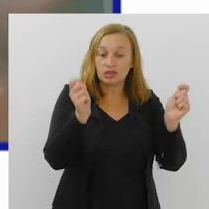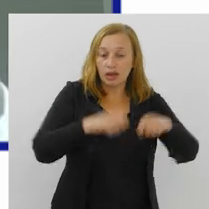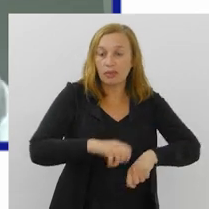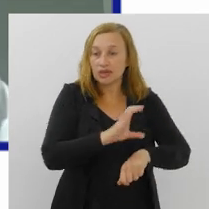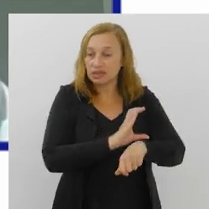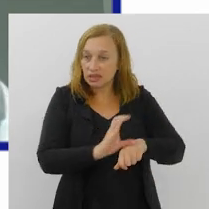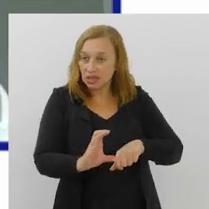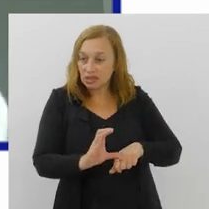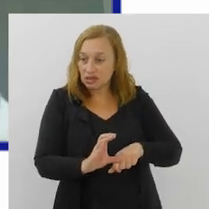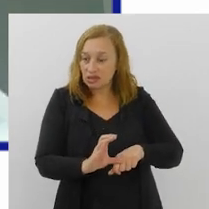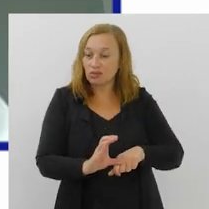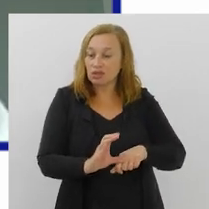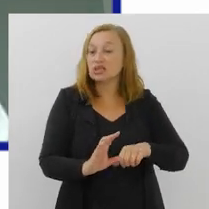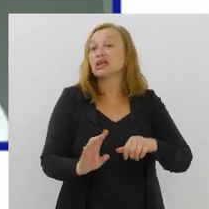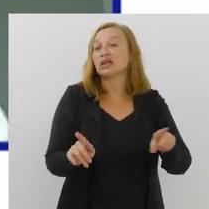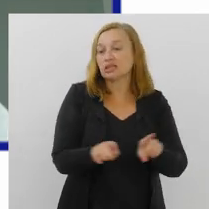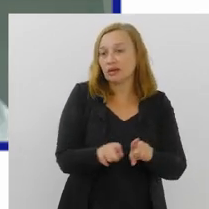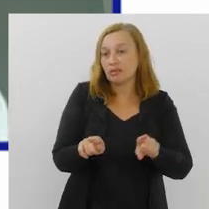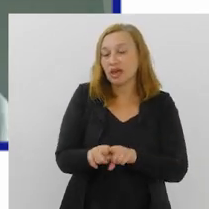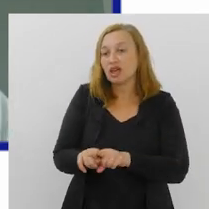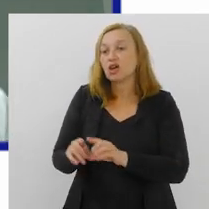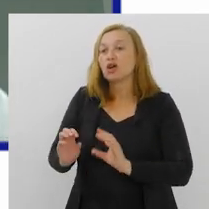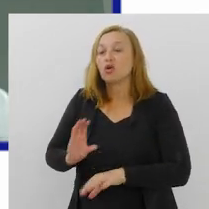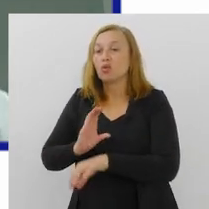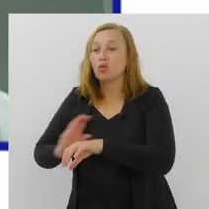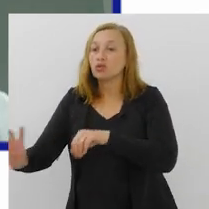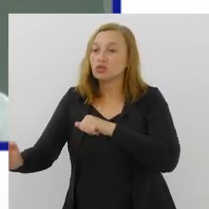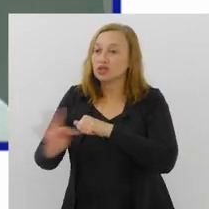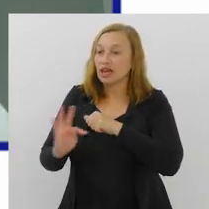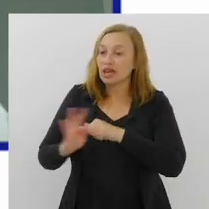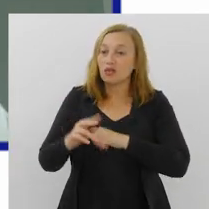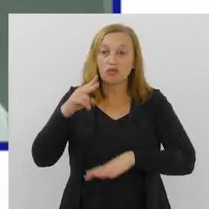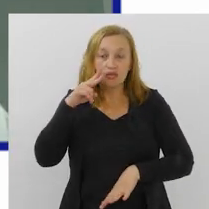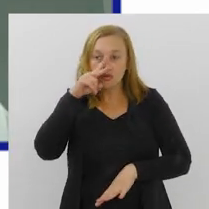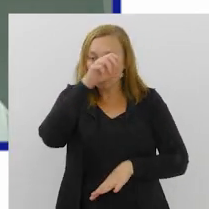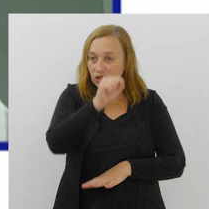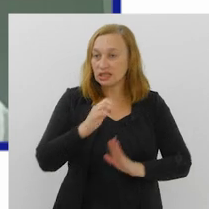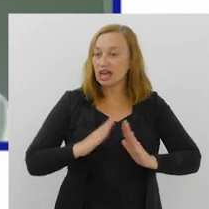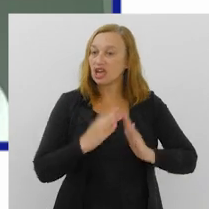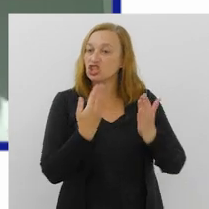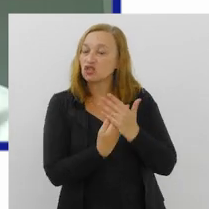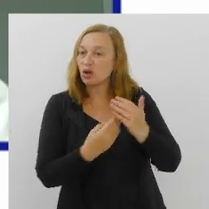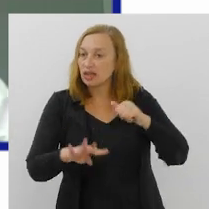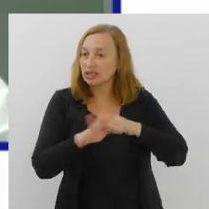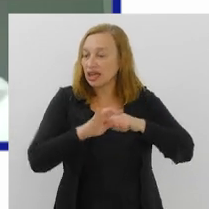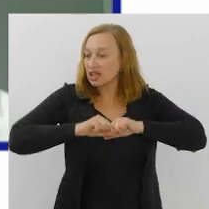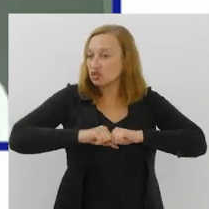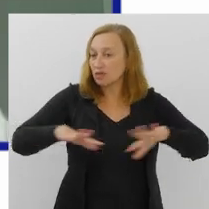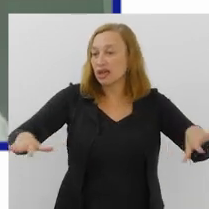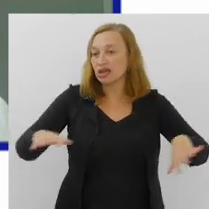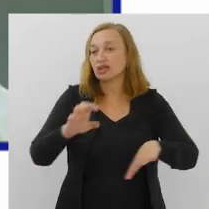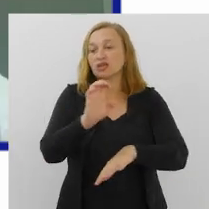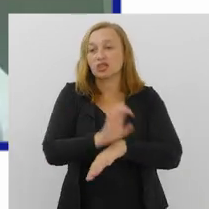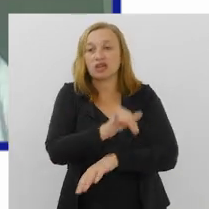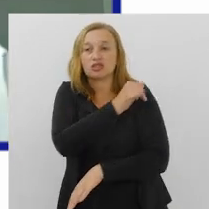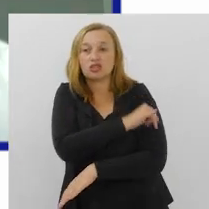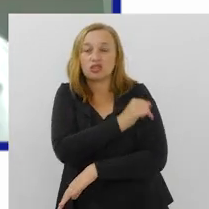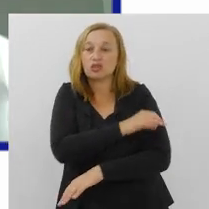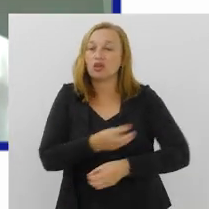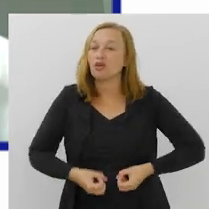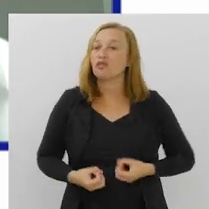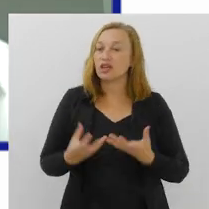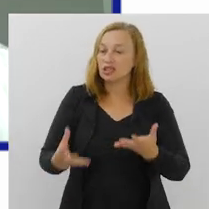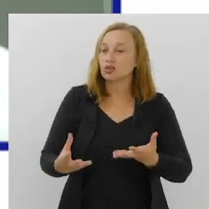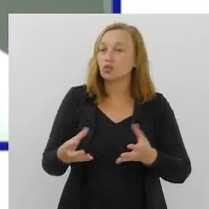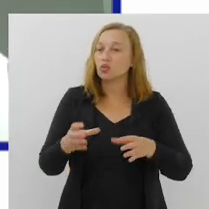capacitações e com cursos técnicos. Fortalecer a FITEC, que a FITEC esteja em todo o estado